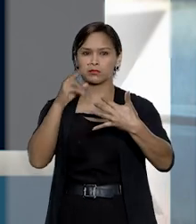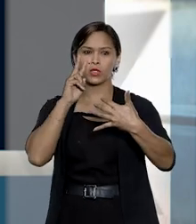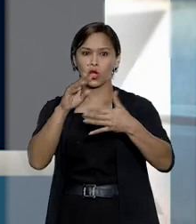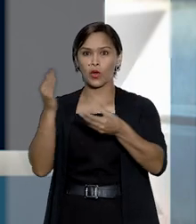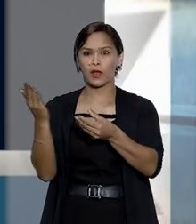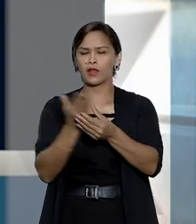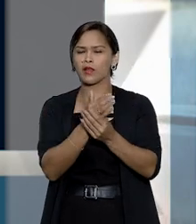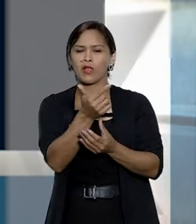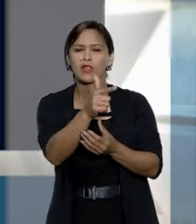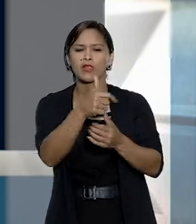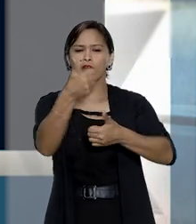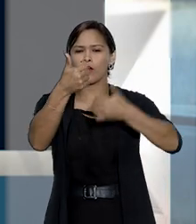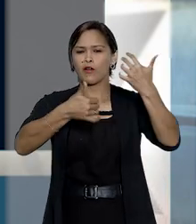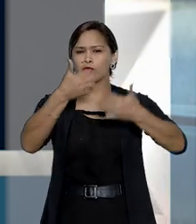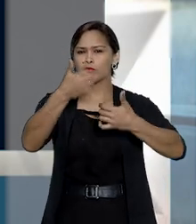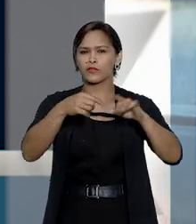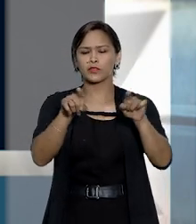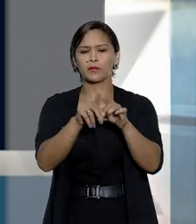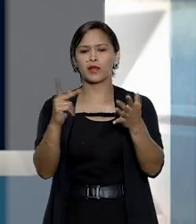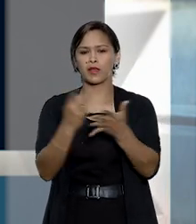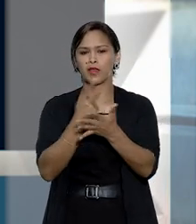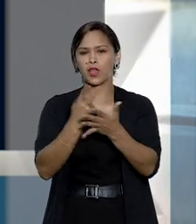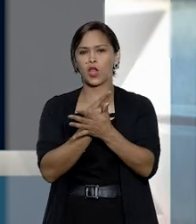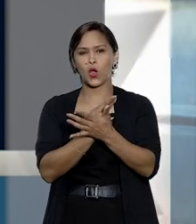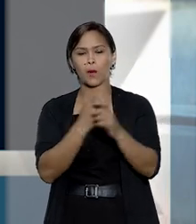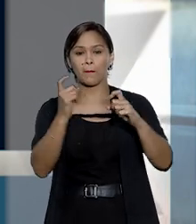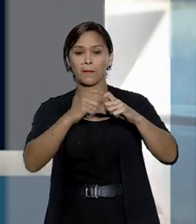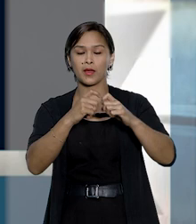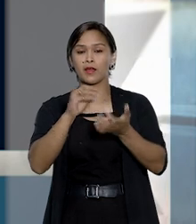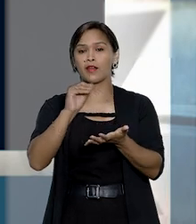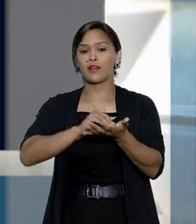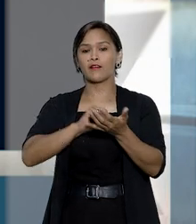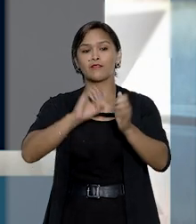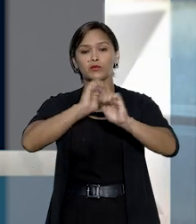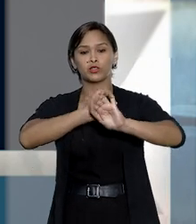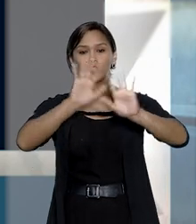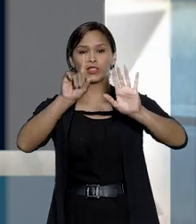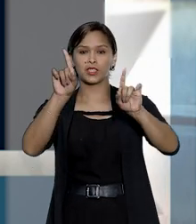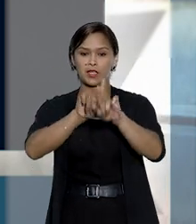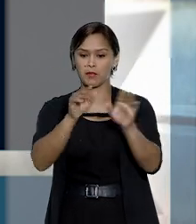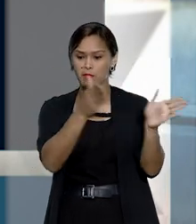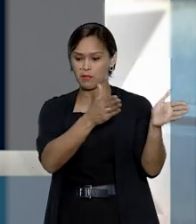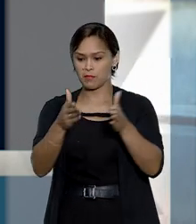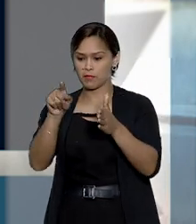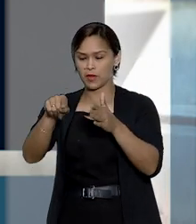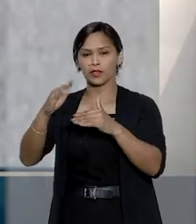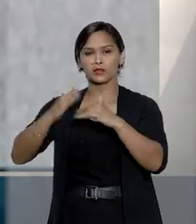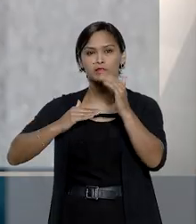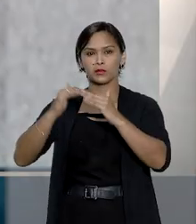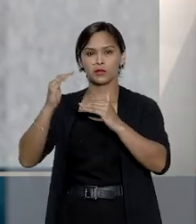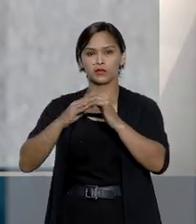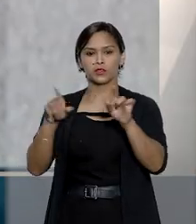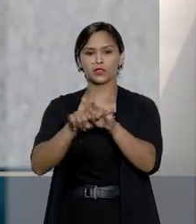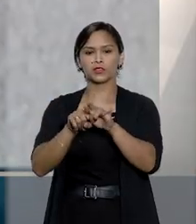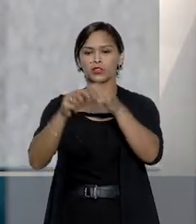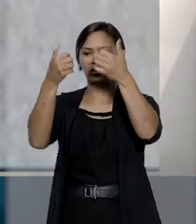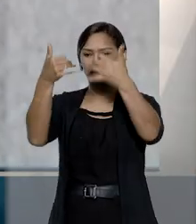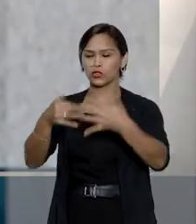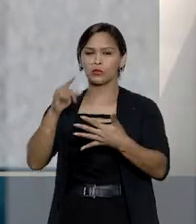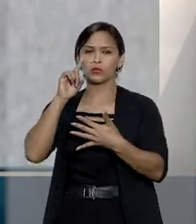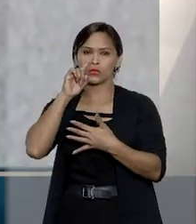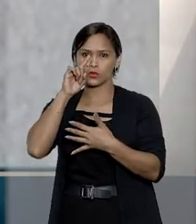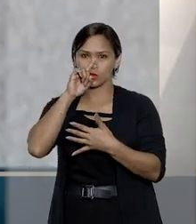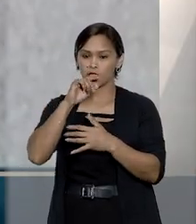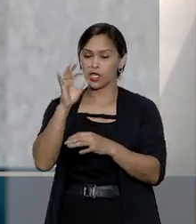ação não está fundamentada em erro médico, mas na falta de esclarecimento por parte dos profissionais sobre os riscos e